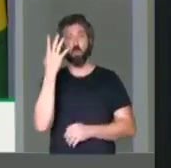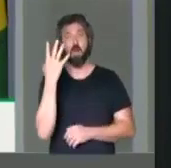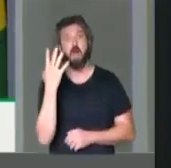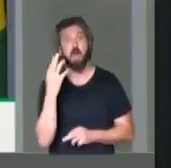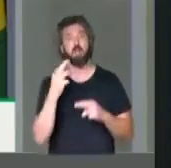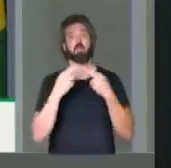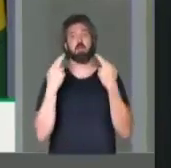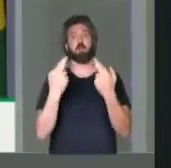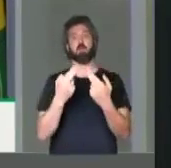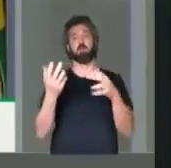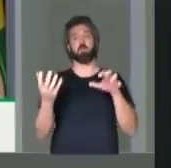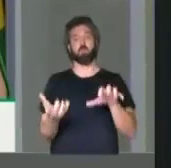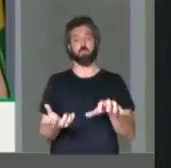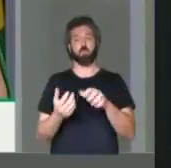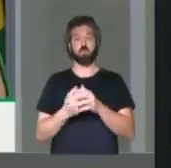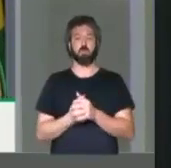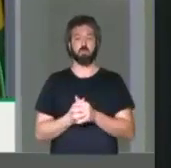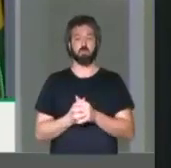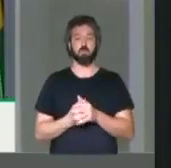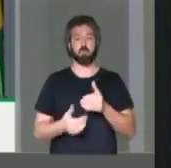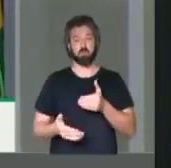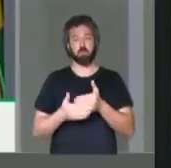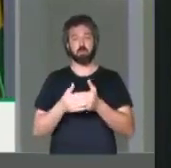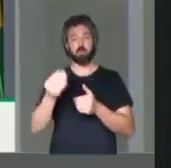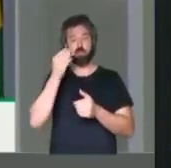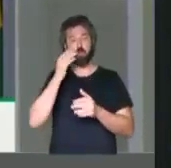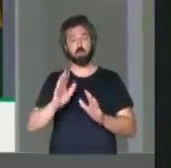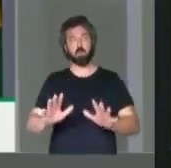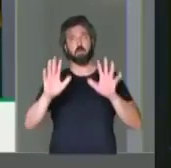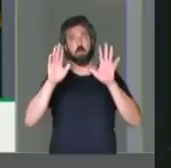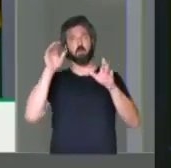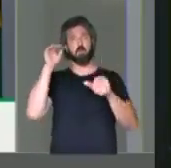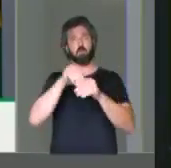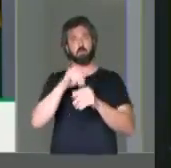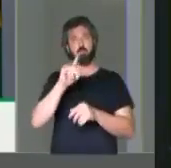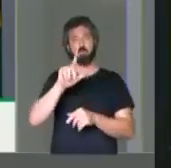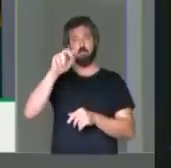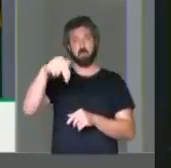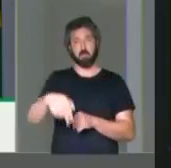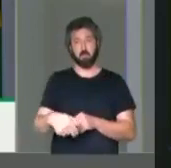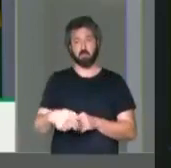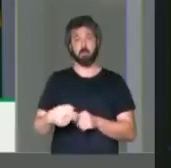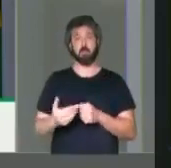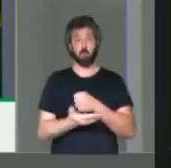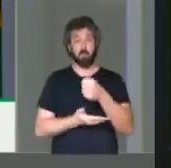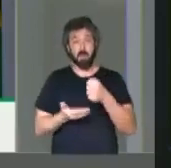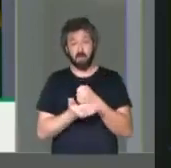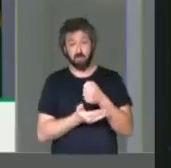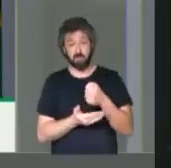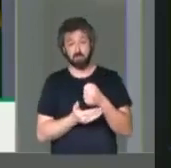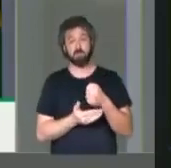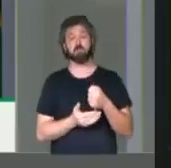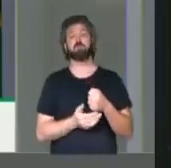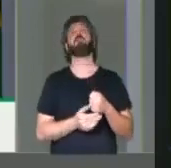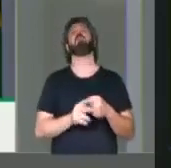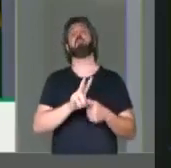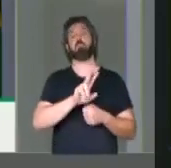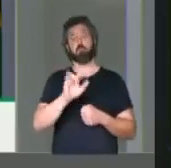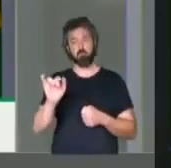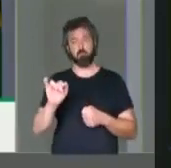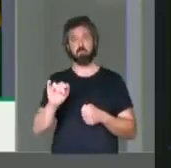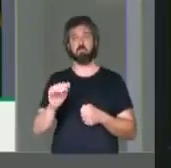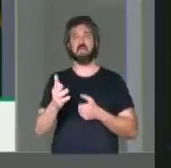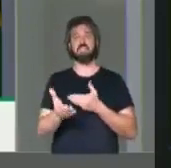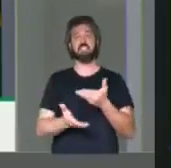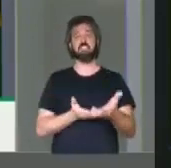sessão do Congresso Nacional, prestes a votar, enfim, esse PLN, que basicamente vai levar